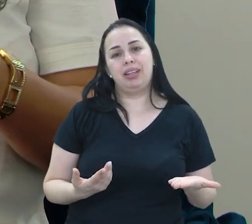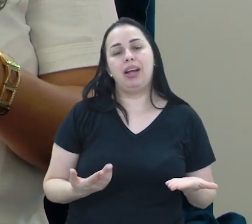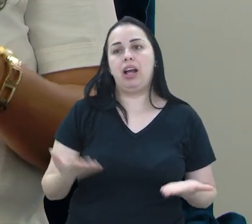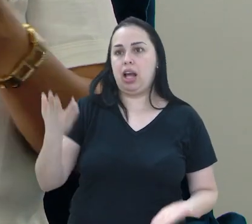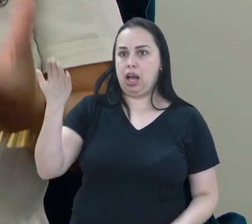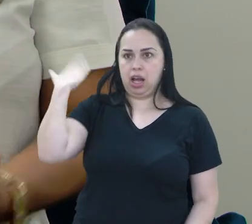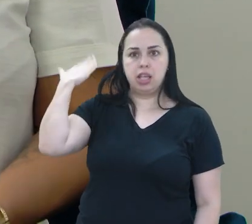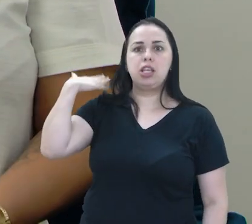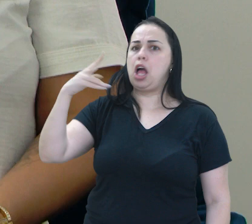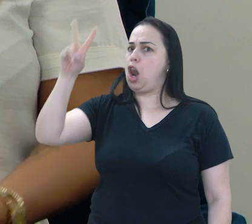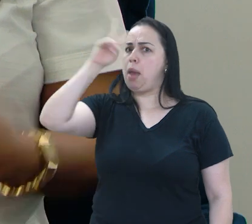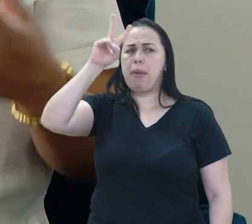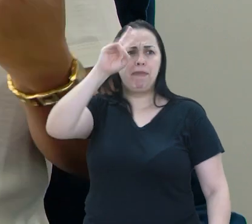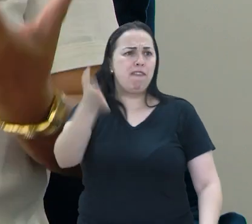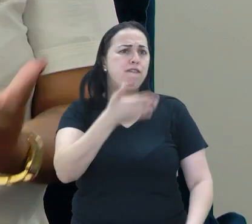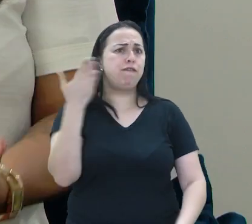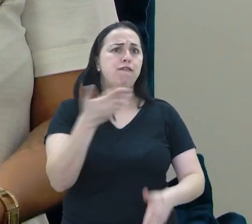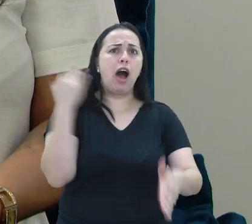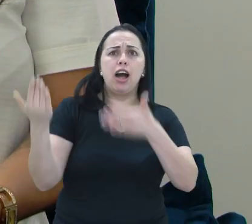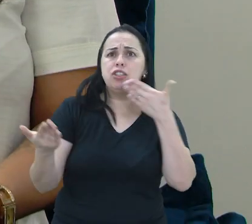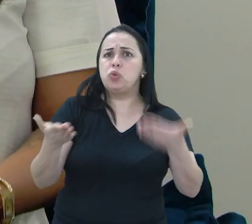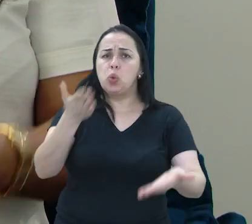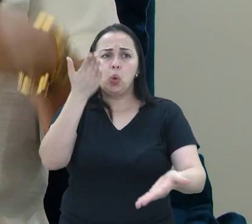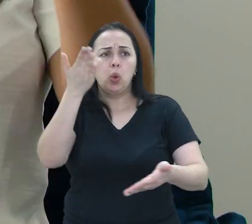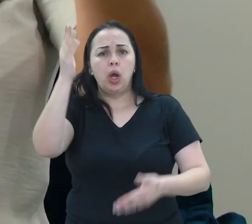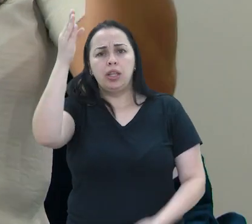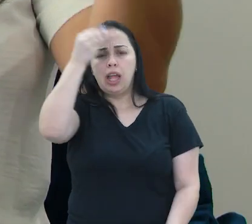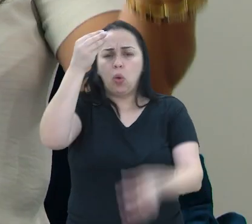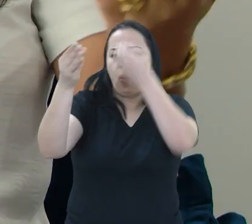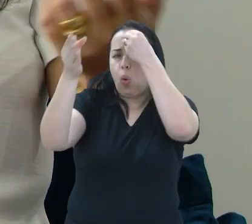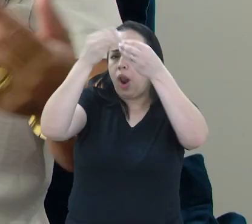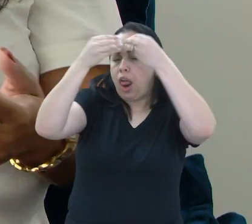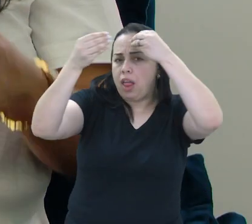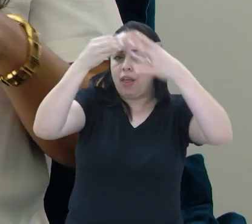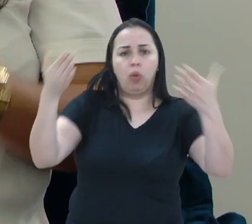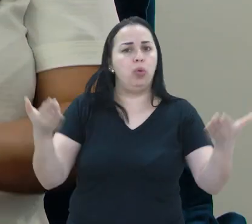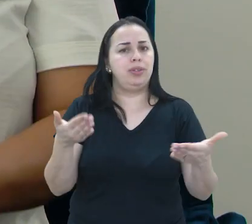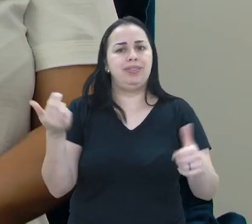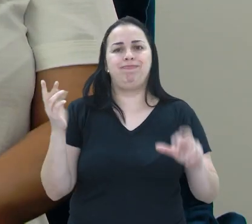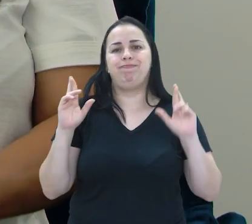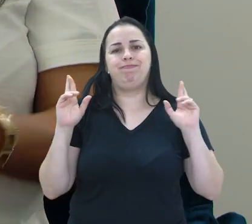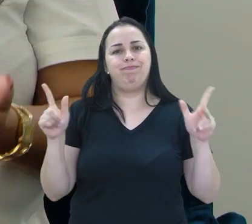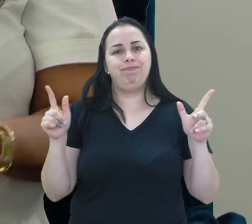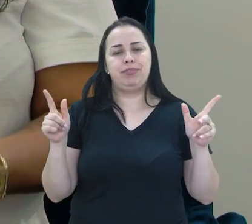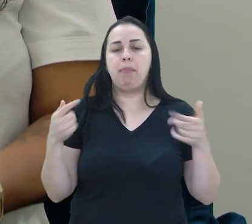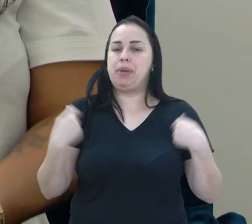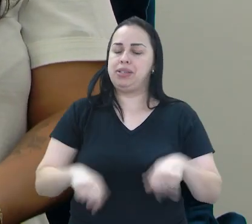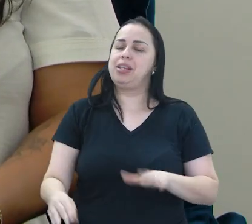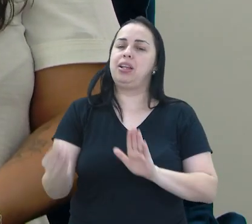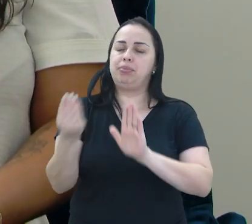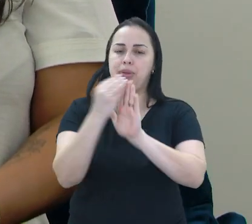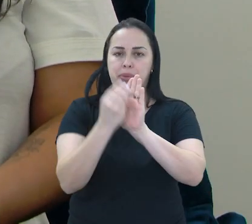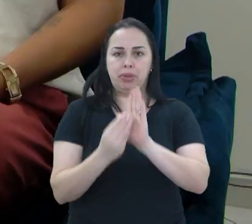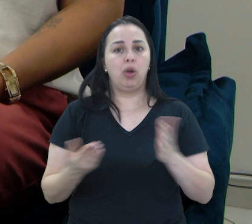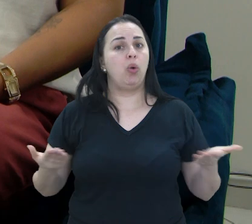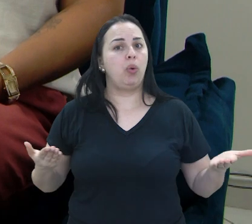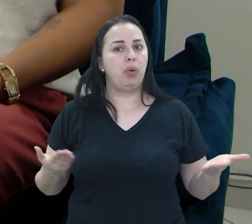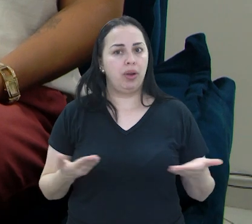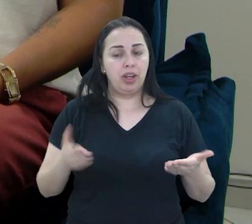coisa que antes eu tinha, eu tinha uma facilidade de lembrar de coisas, e hoje não, hoje eu tenho que ter tudo anotadinho.